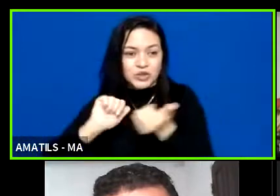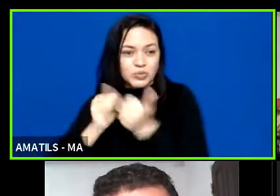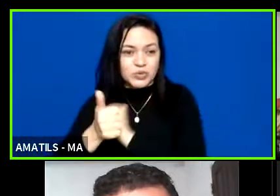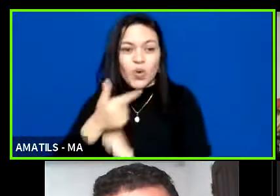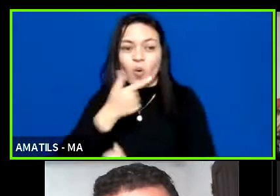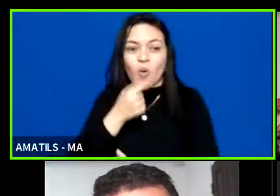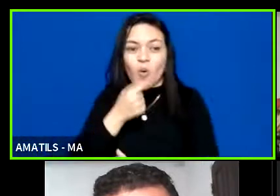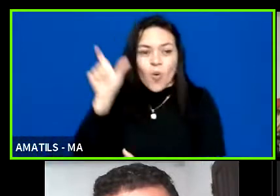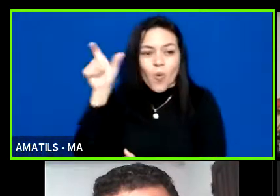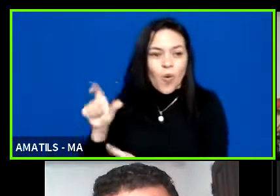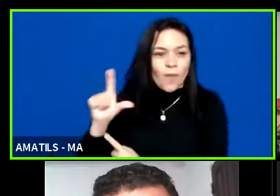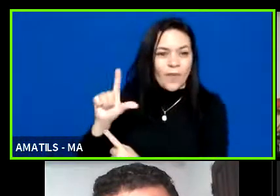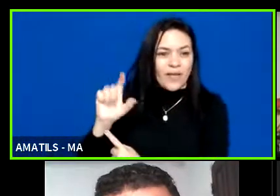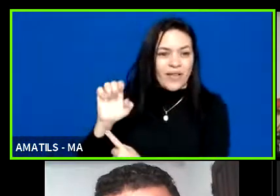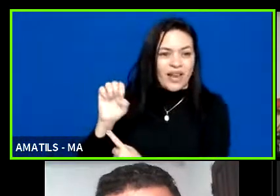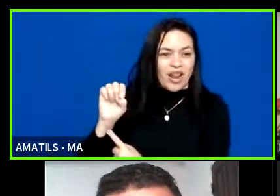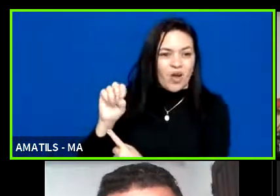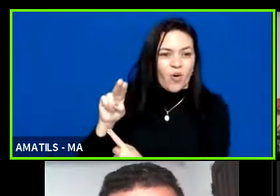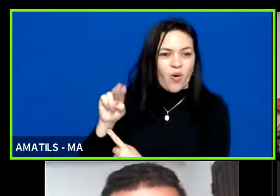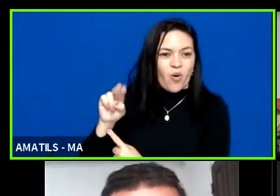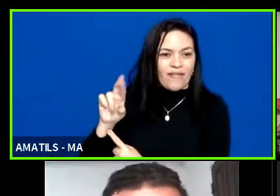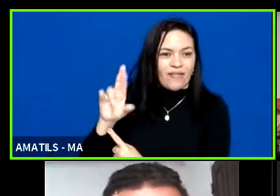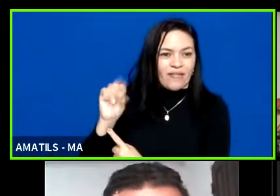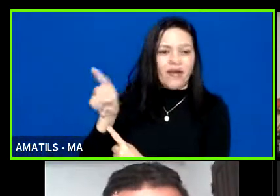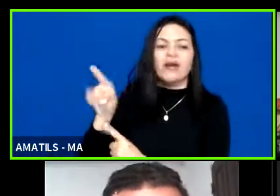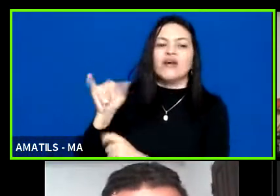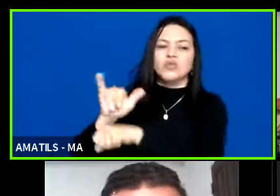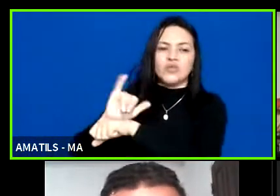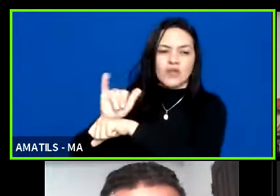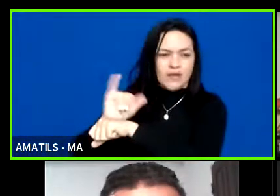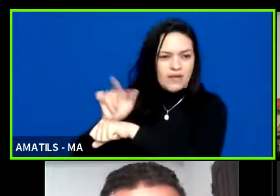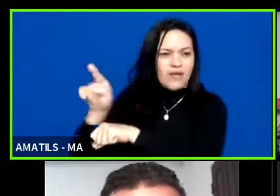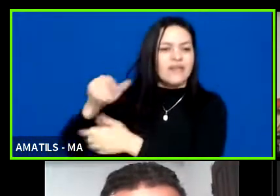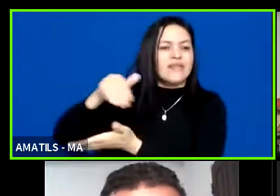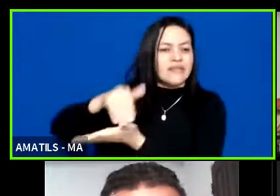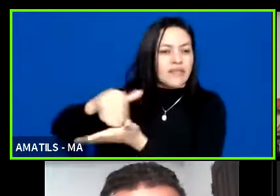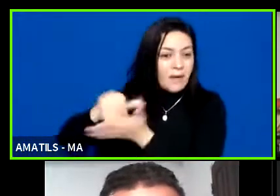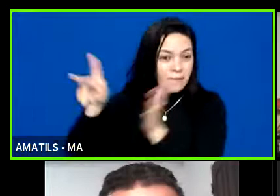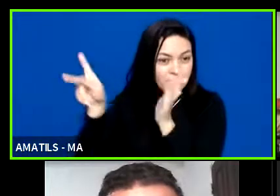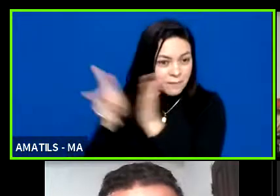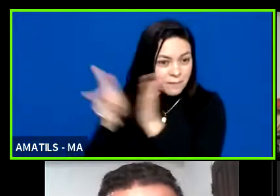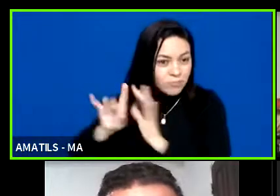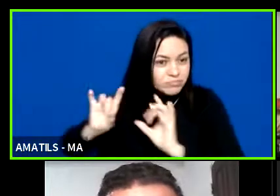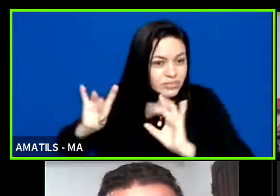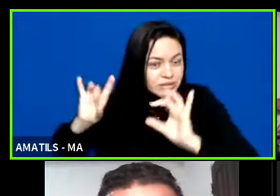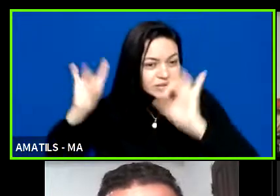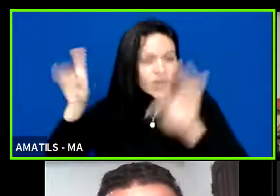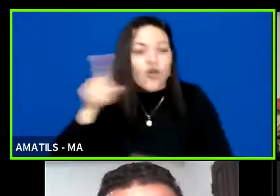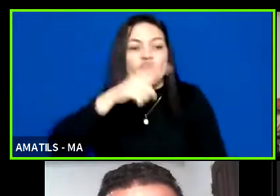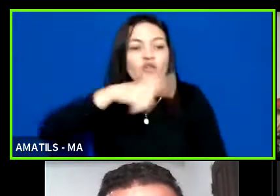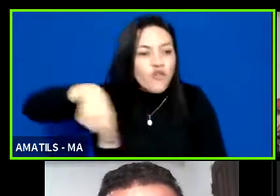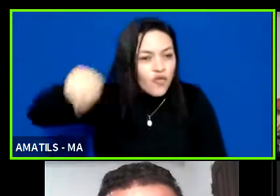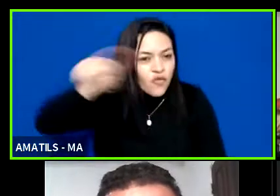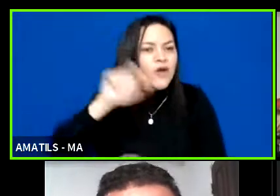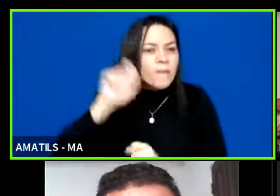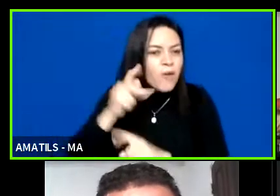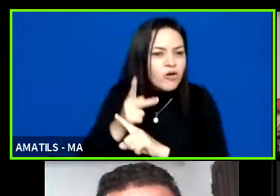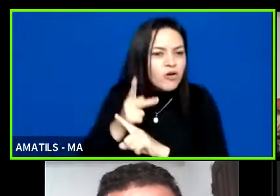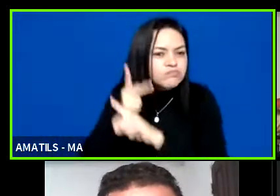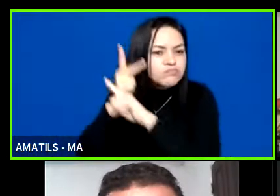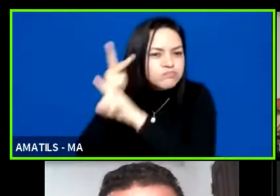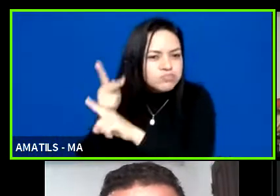uma pessoa muito competente. Tem um canal do YouTube dessa secretaria e aí, lá nesse canal, vocês podem acompanhar